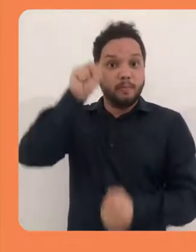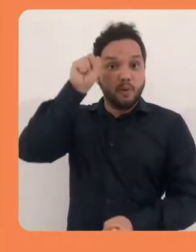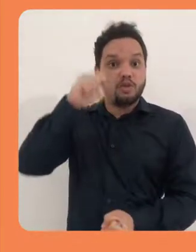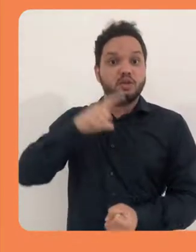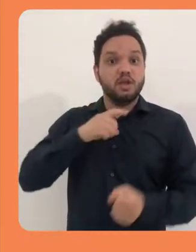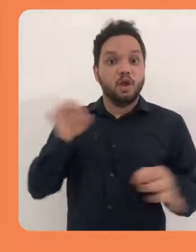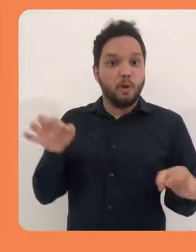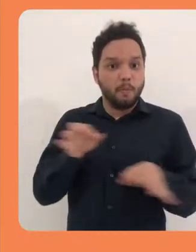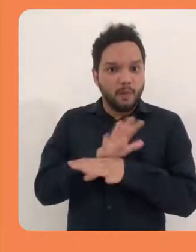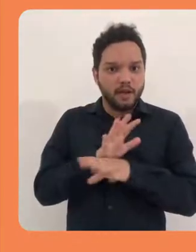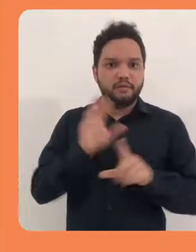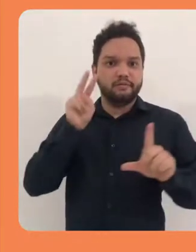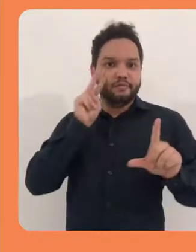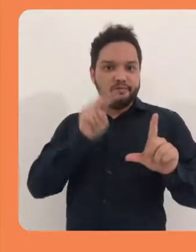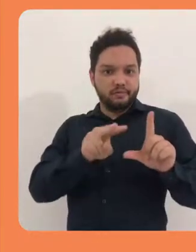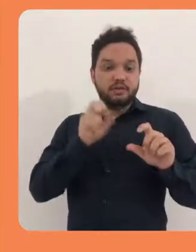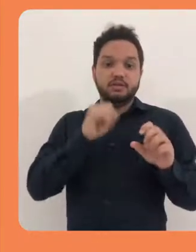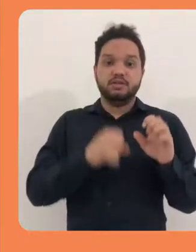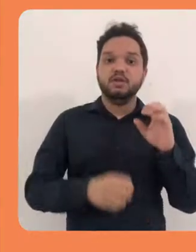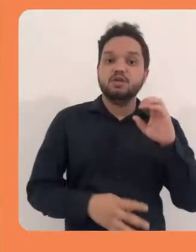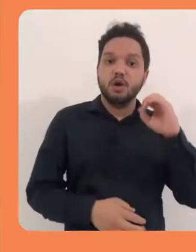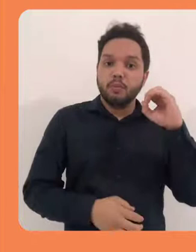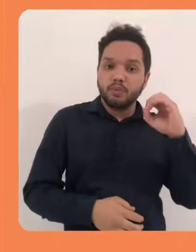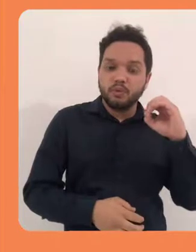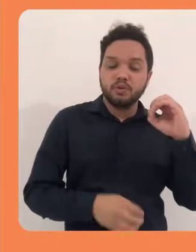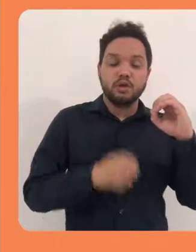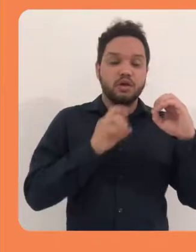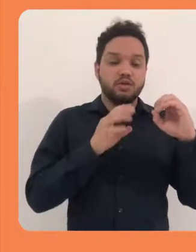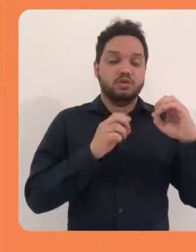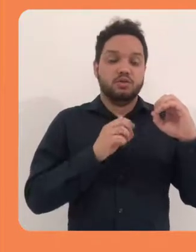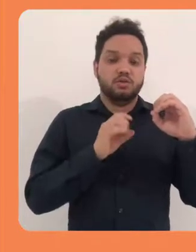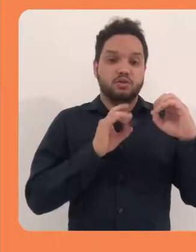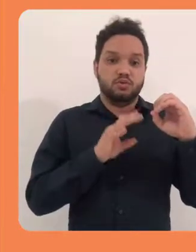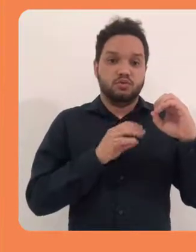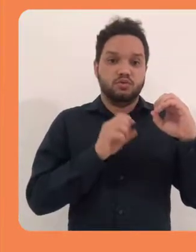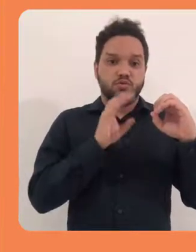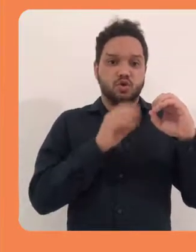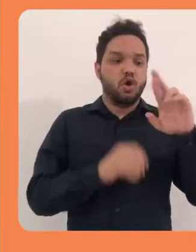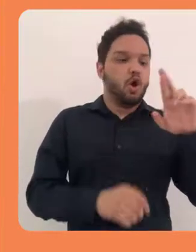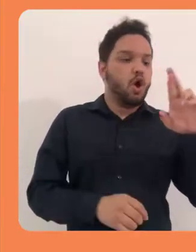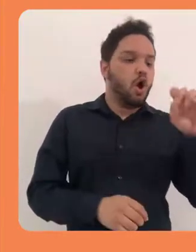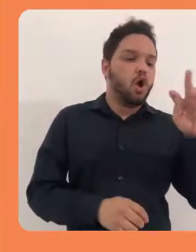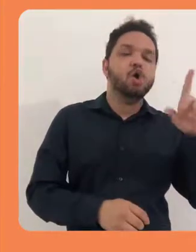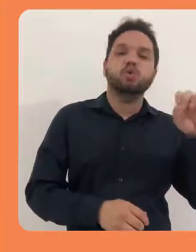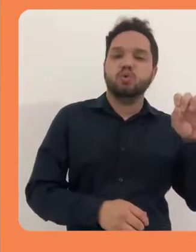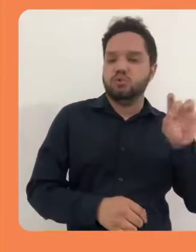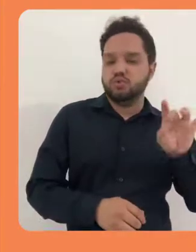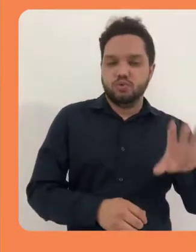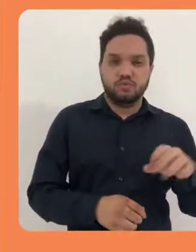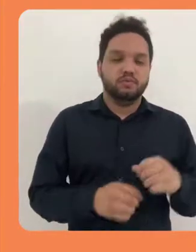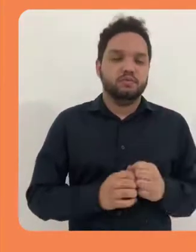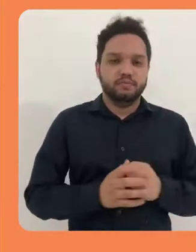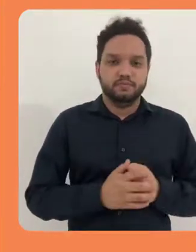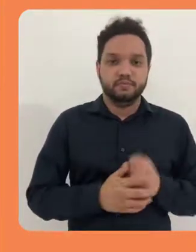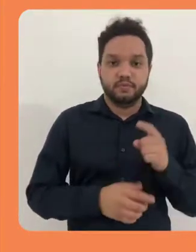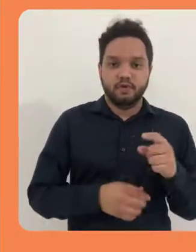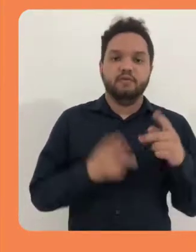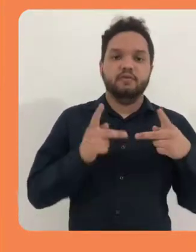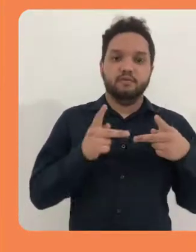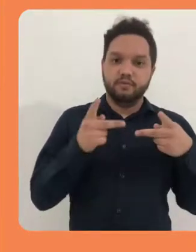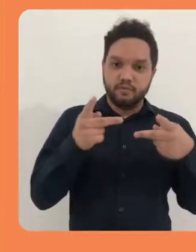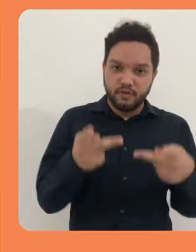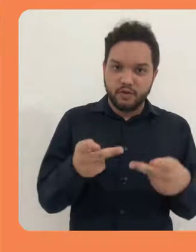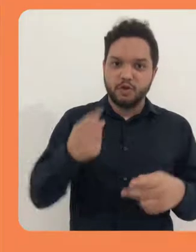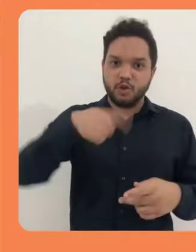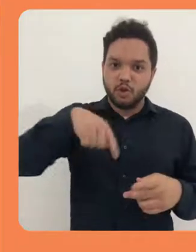vai aparecer ele completo na sua tela. Se ele é um botão, ele pode aparecer um rótulo. Então, visite